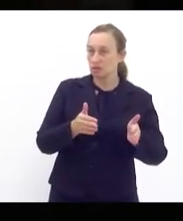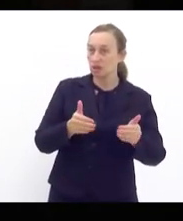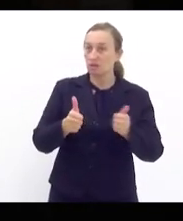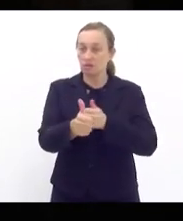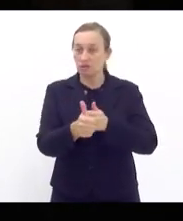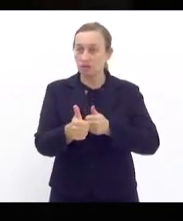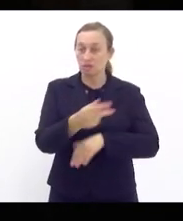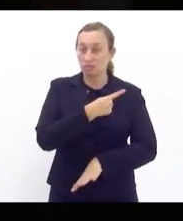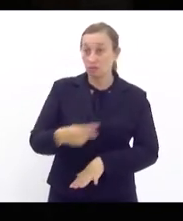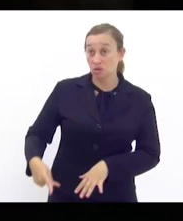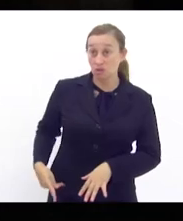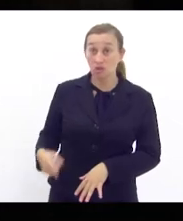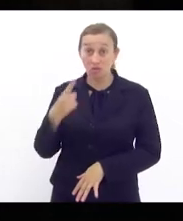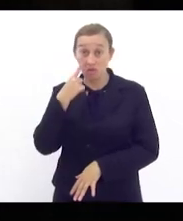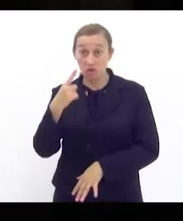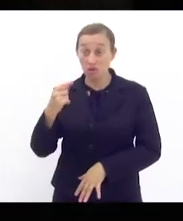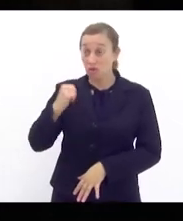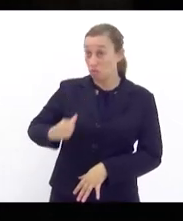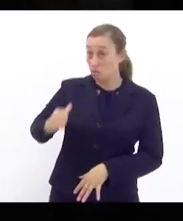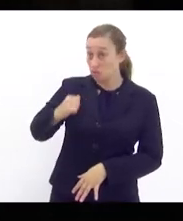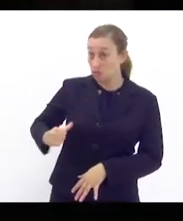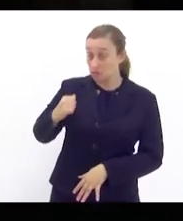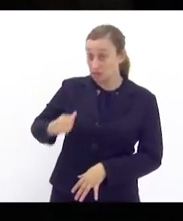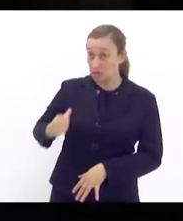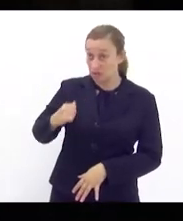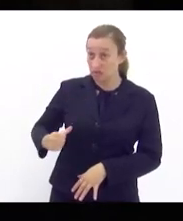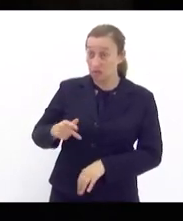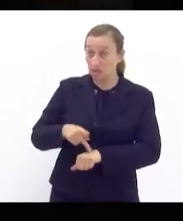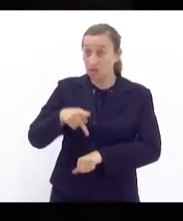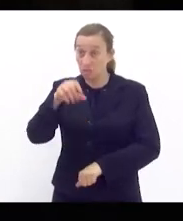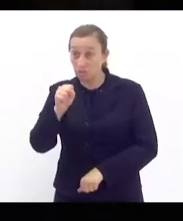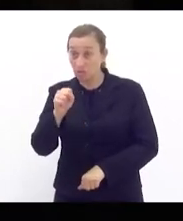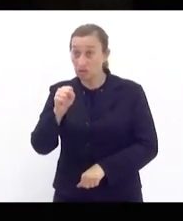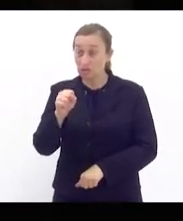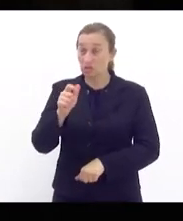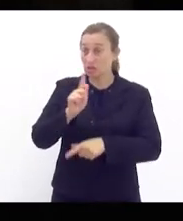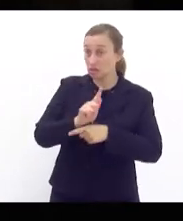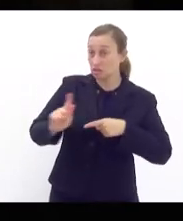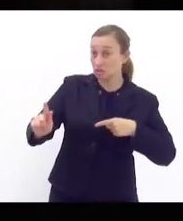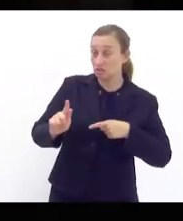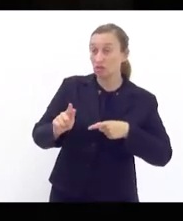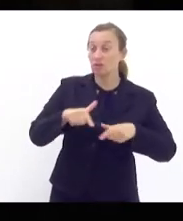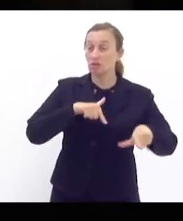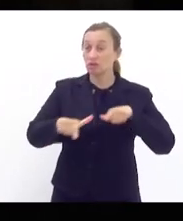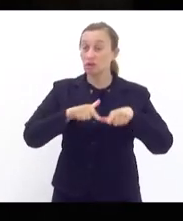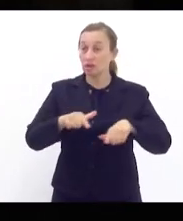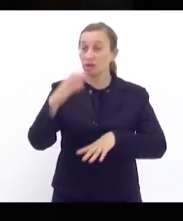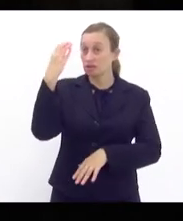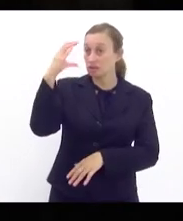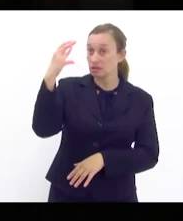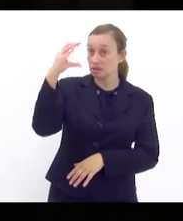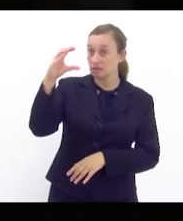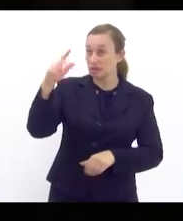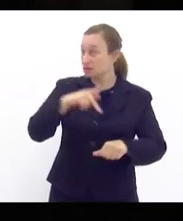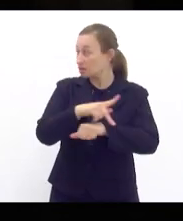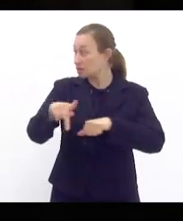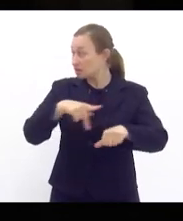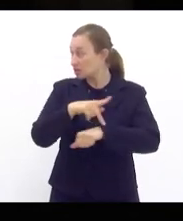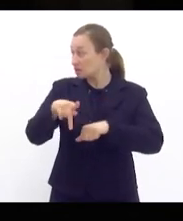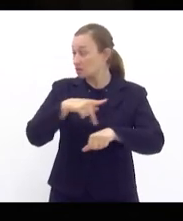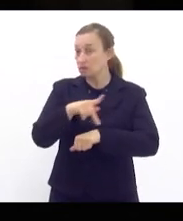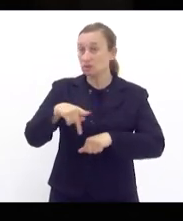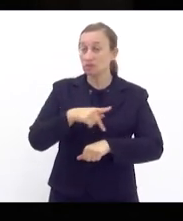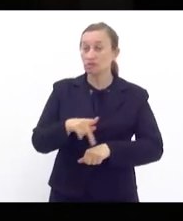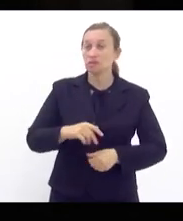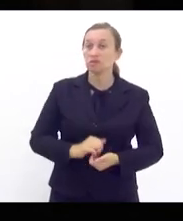olha os bolsistas de pós-graduação pilares do trabalho da ciência aqui no nosso país conquistaram em